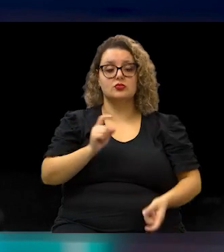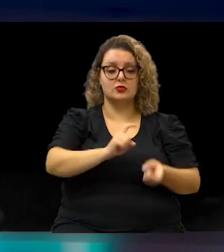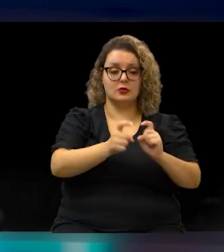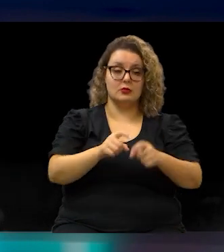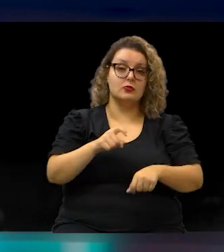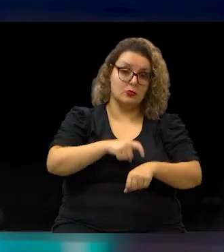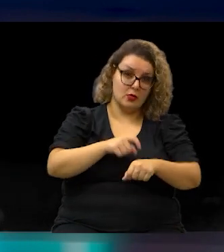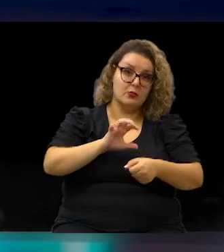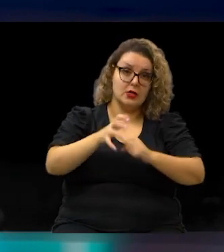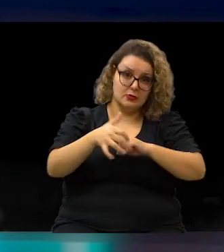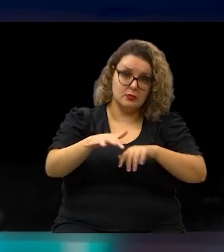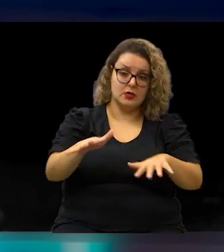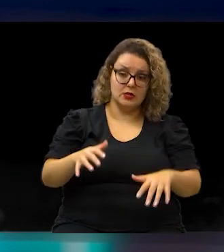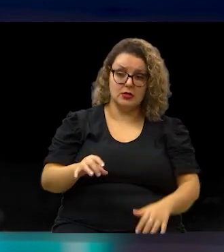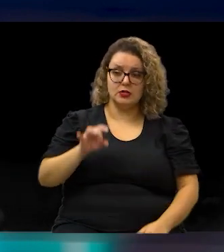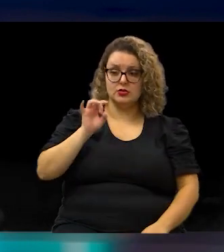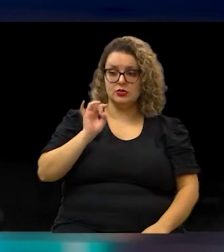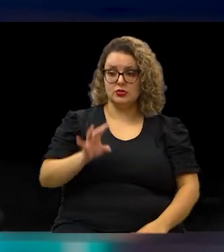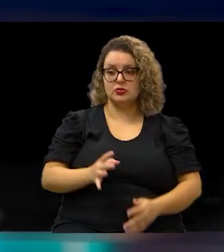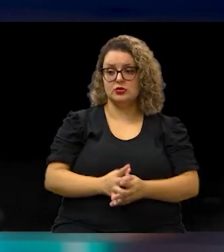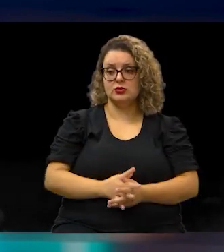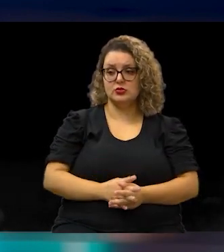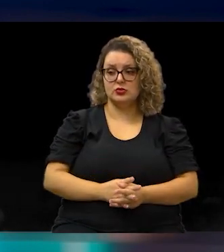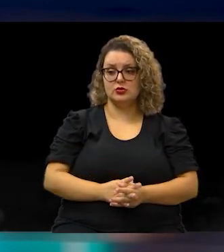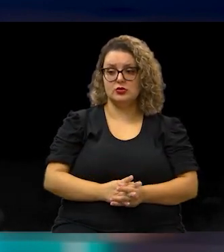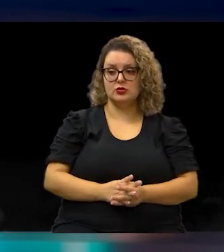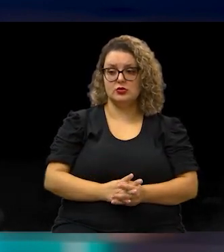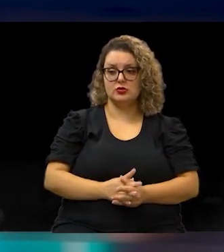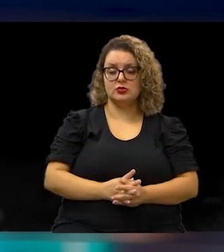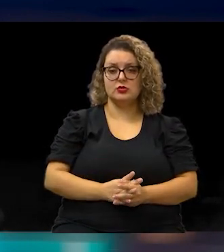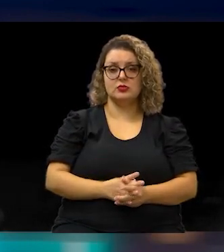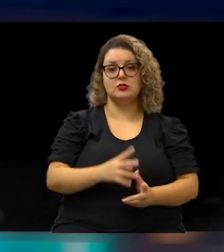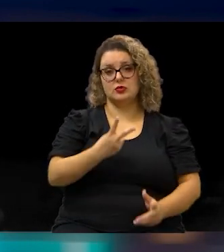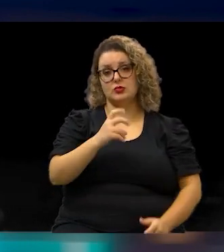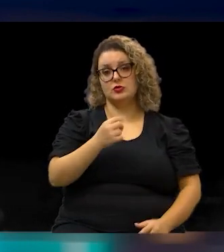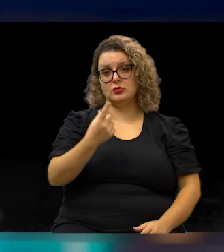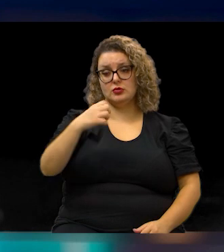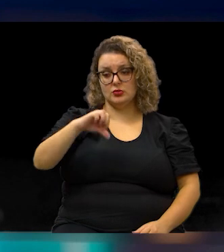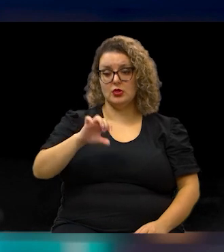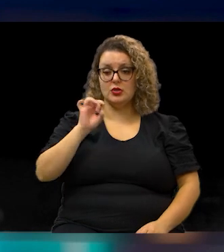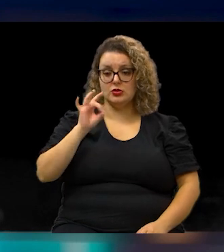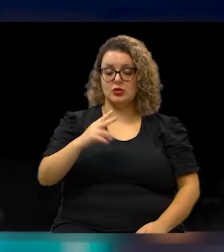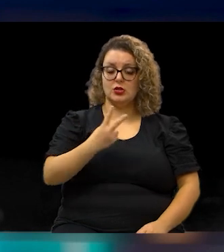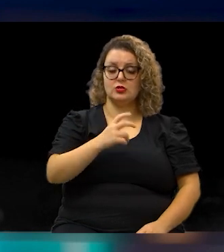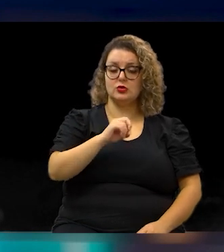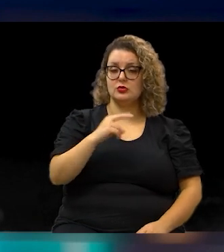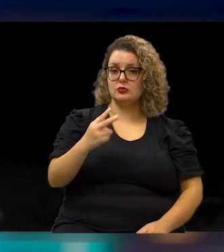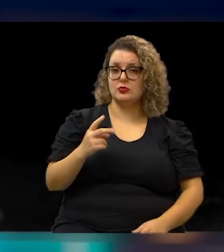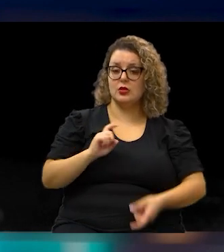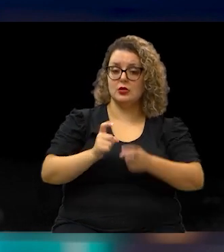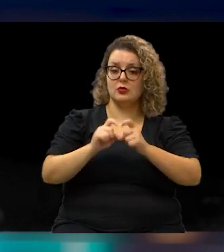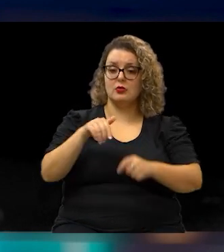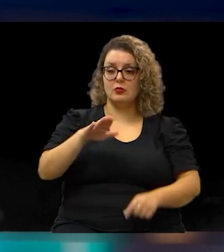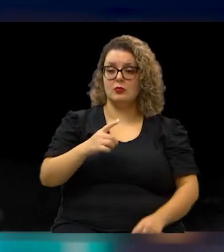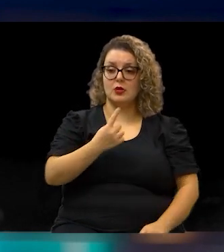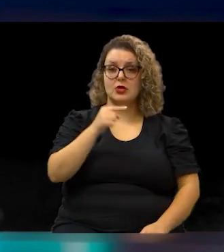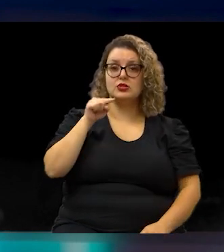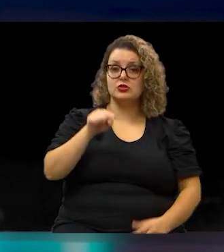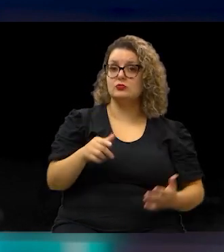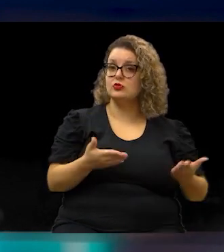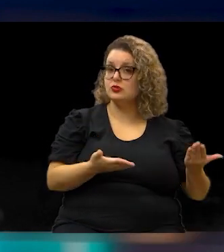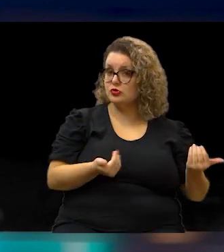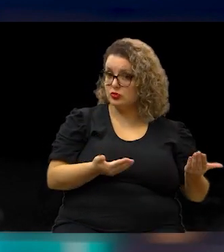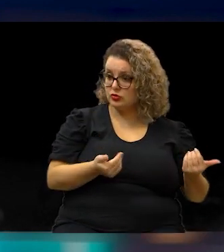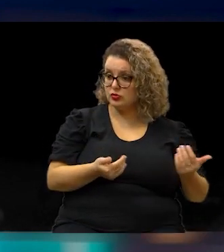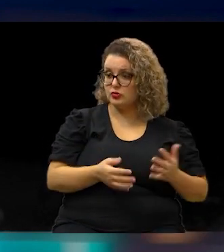pandemia, só em, ter chamado em 2019, só em 2022, reuniu mais de mil jovens,